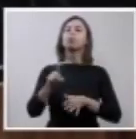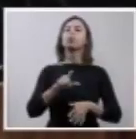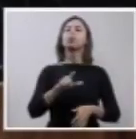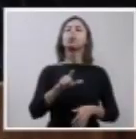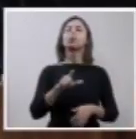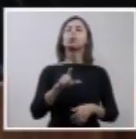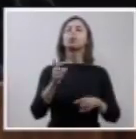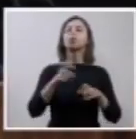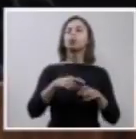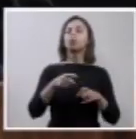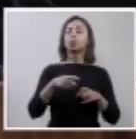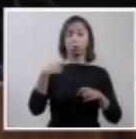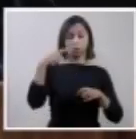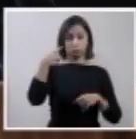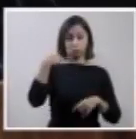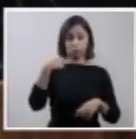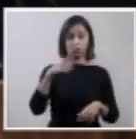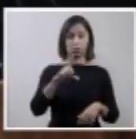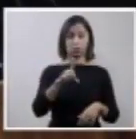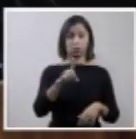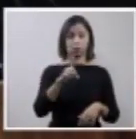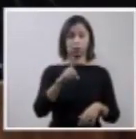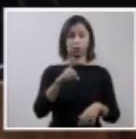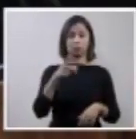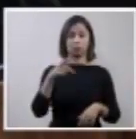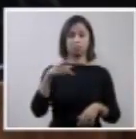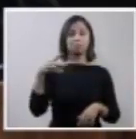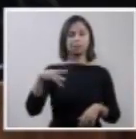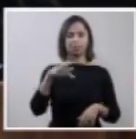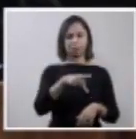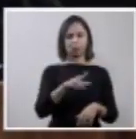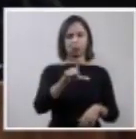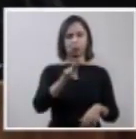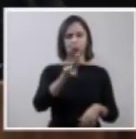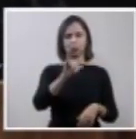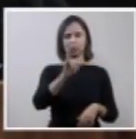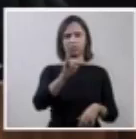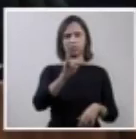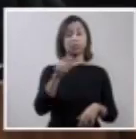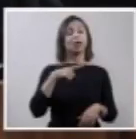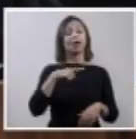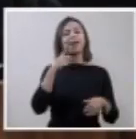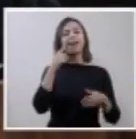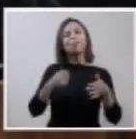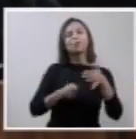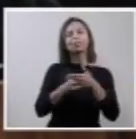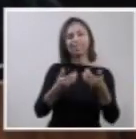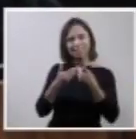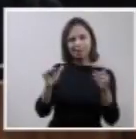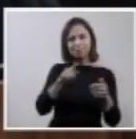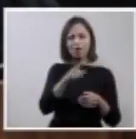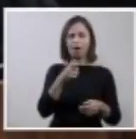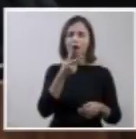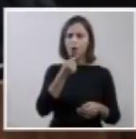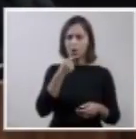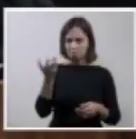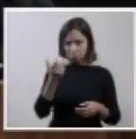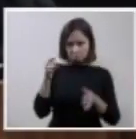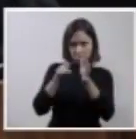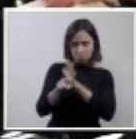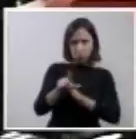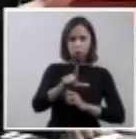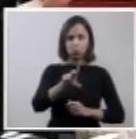que é o representante processual da Argoente, se tem algum pedido de esclarecimento estou a fazer.